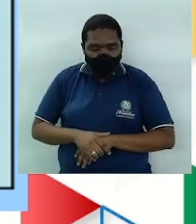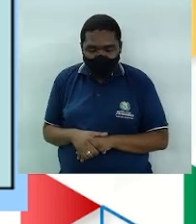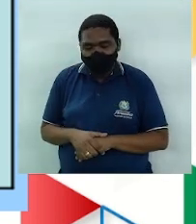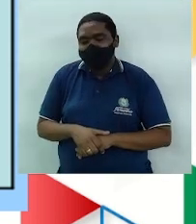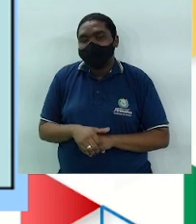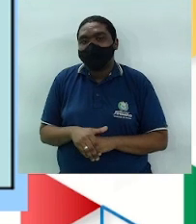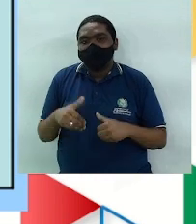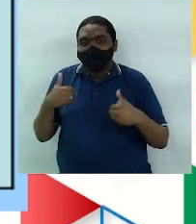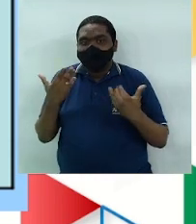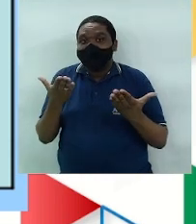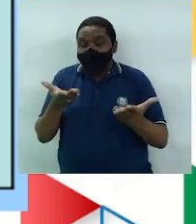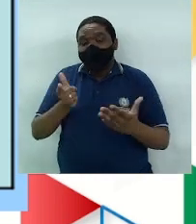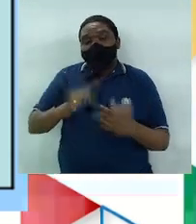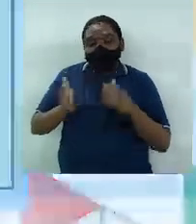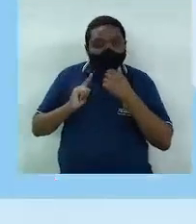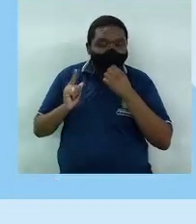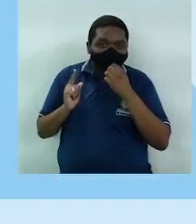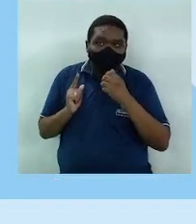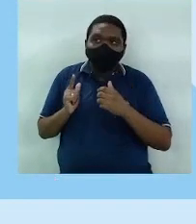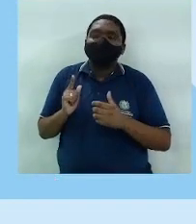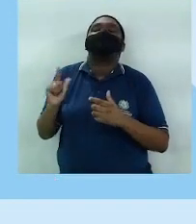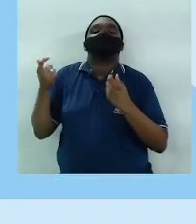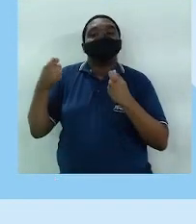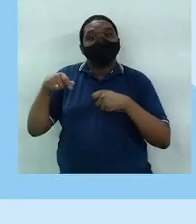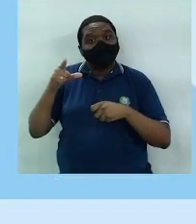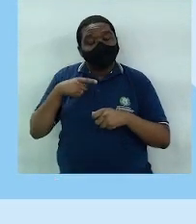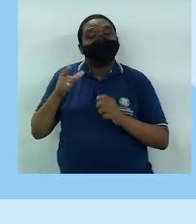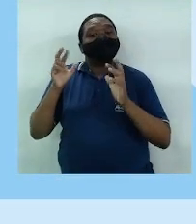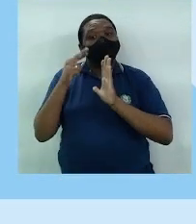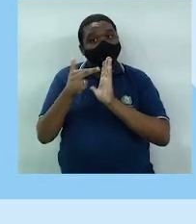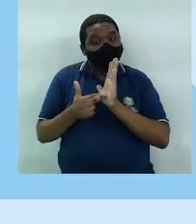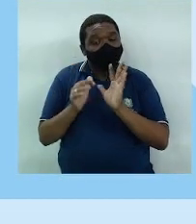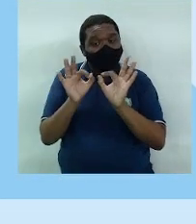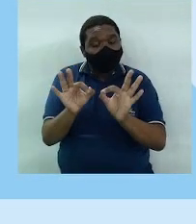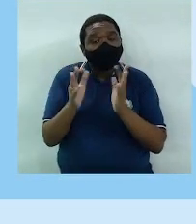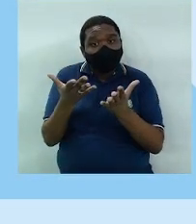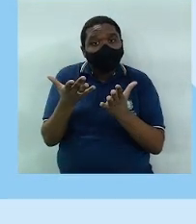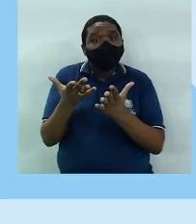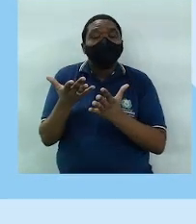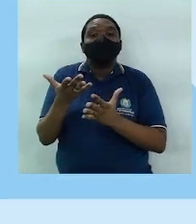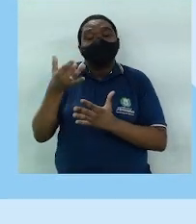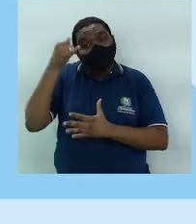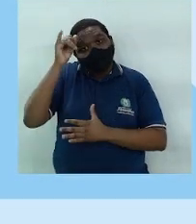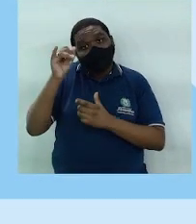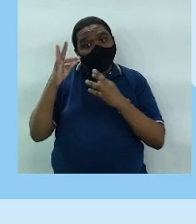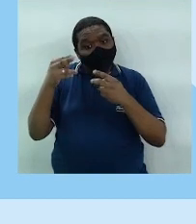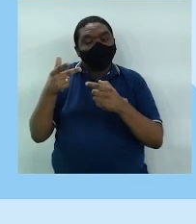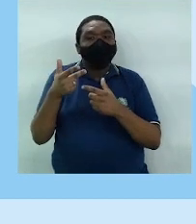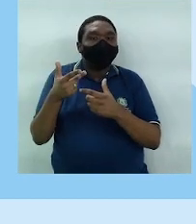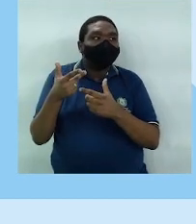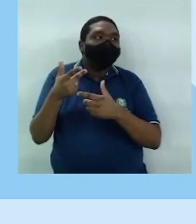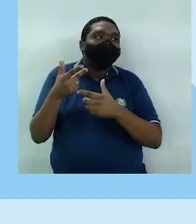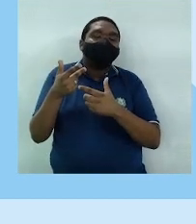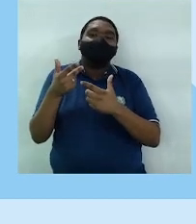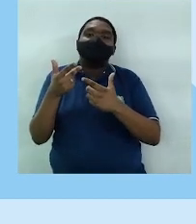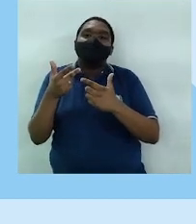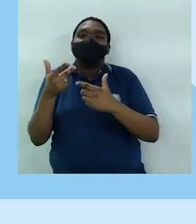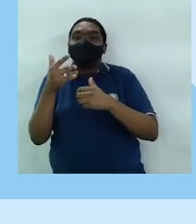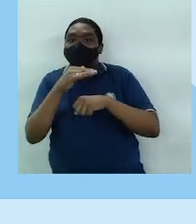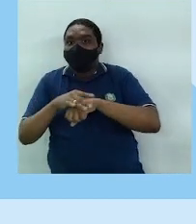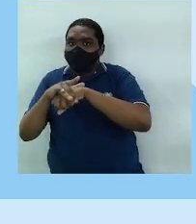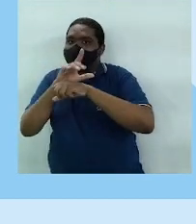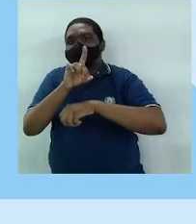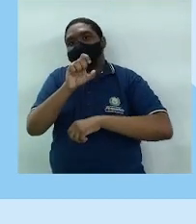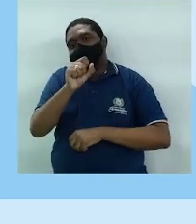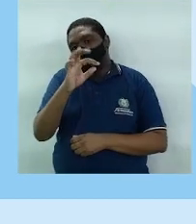Então, o diafragma exige uma certa disciplina, tá certo? E não evita todas as doenças sexualmente transmissíveis.